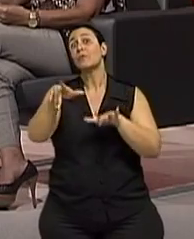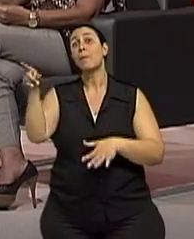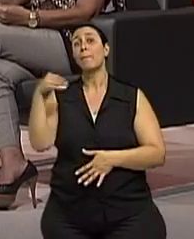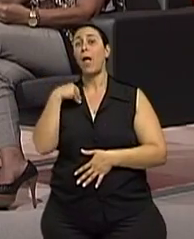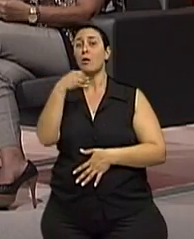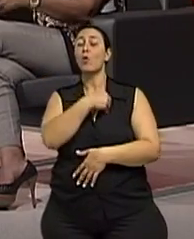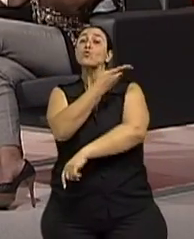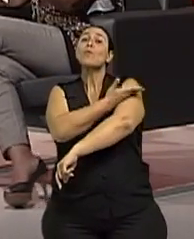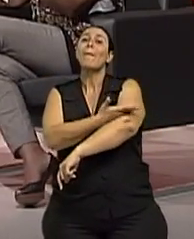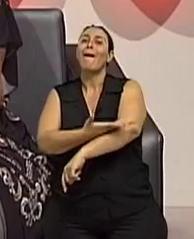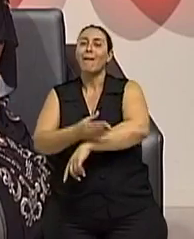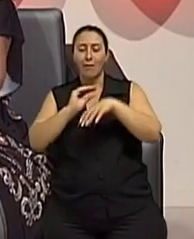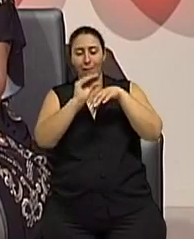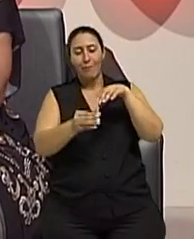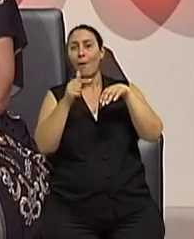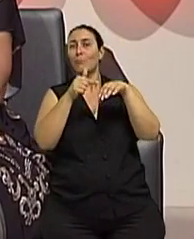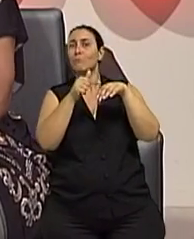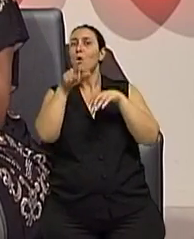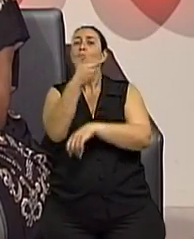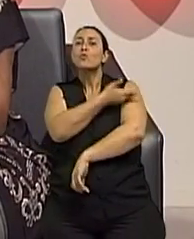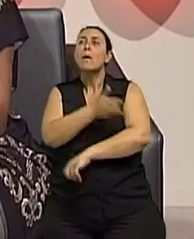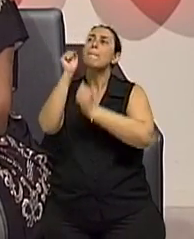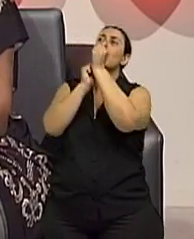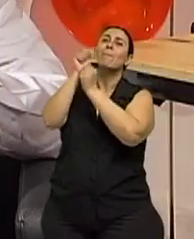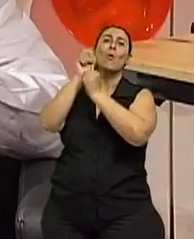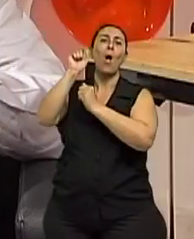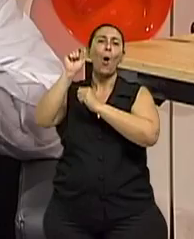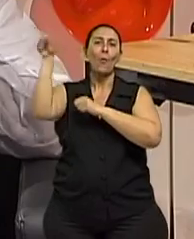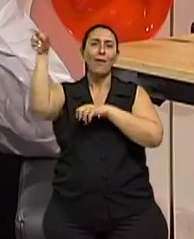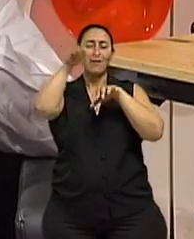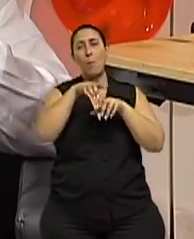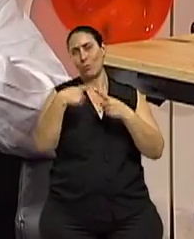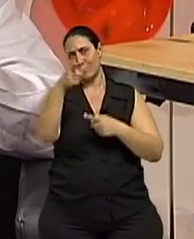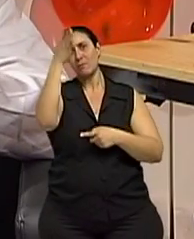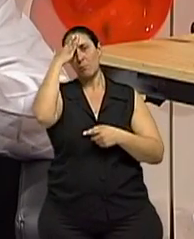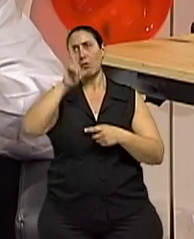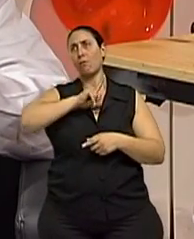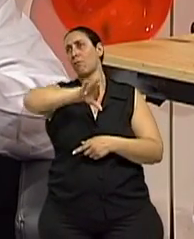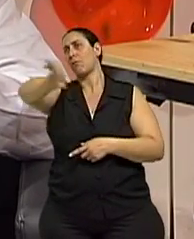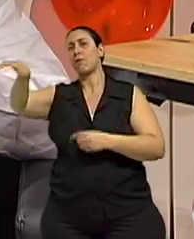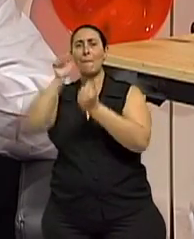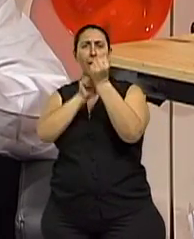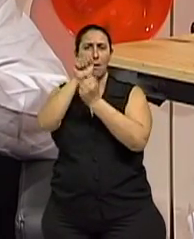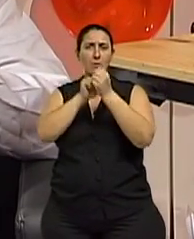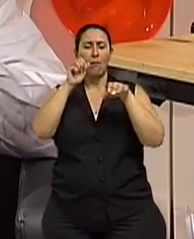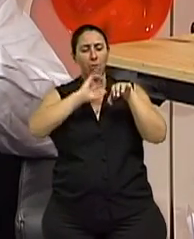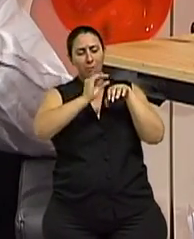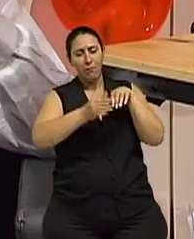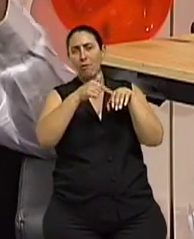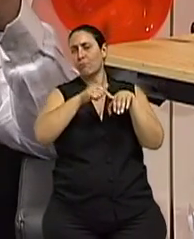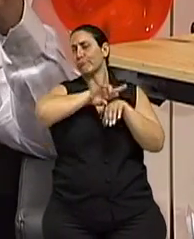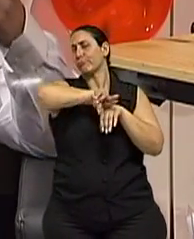habituado a utilizar. Ah, ok. Que aquele especialista dominou É, porque hoje no mercado existem vários tipos de prótese, né? Certo.